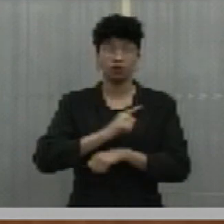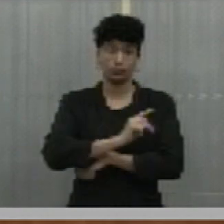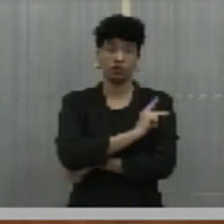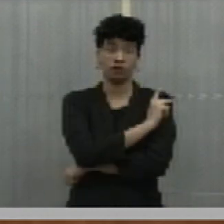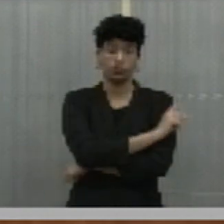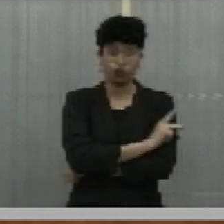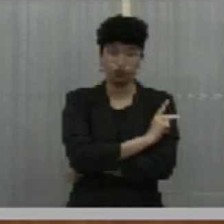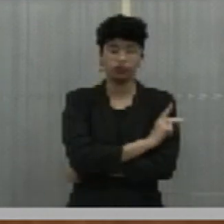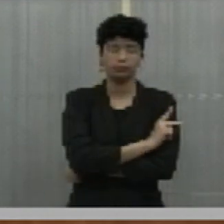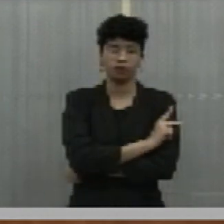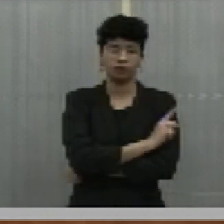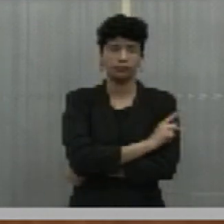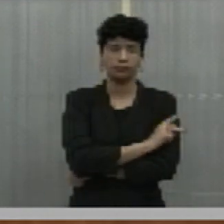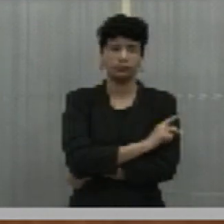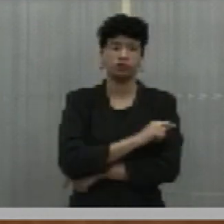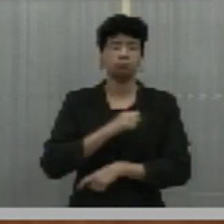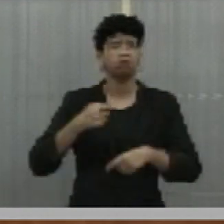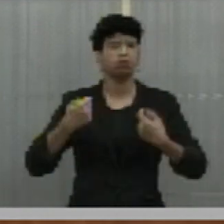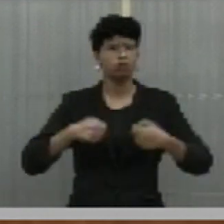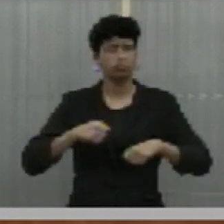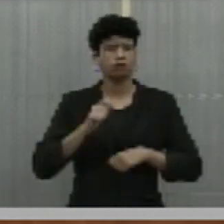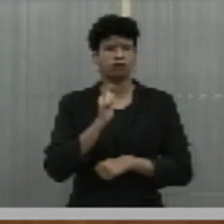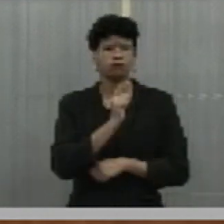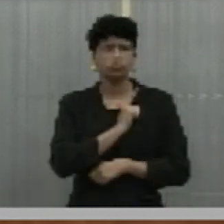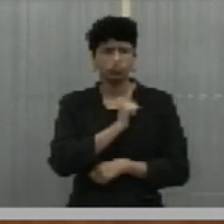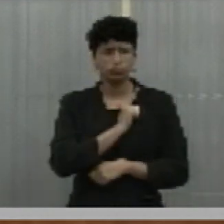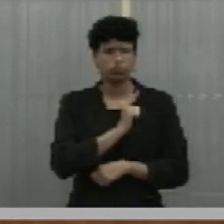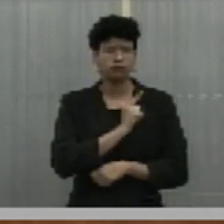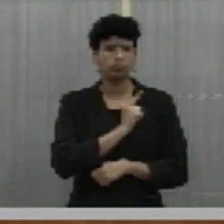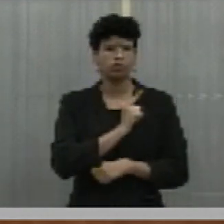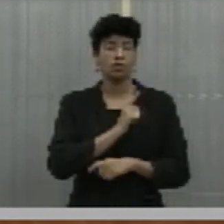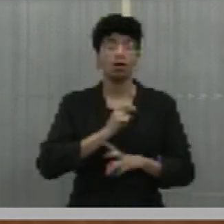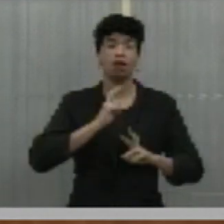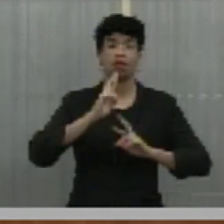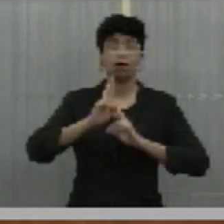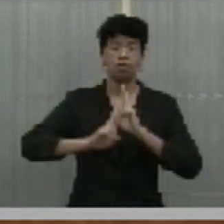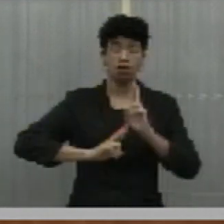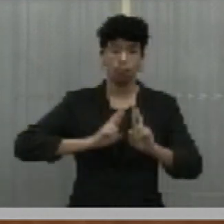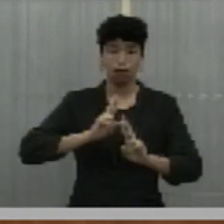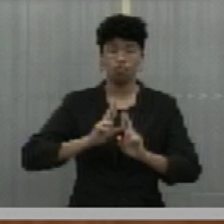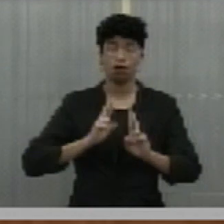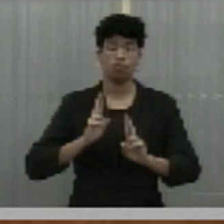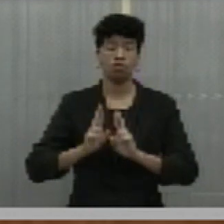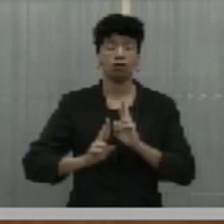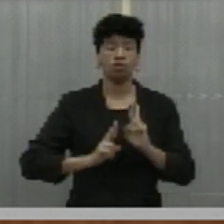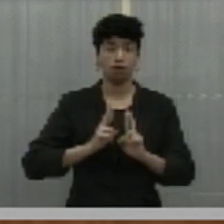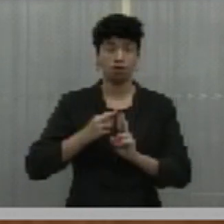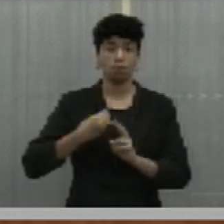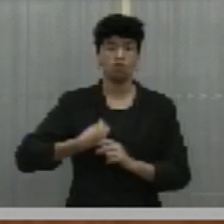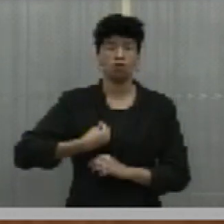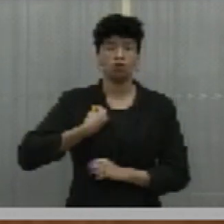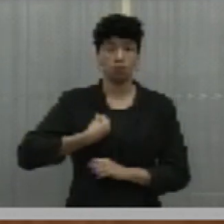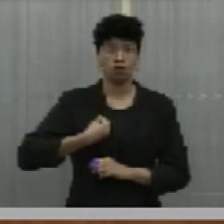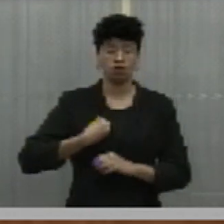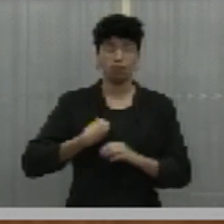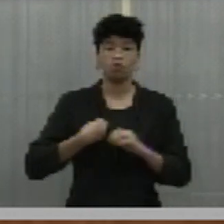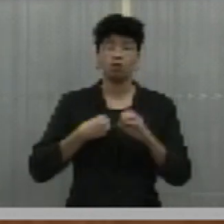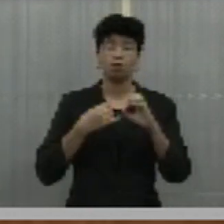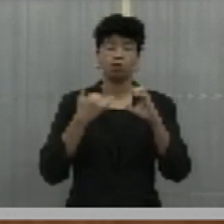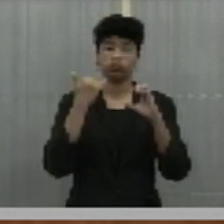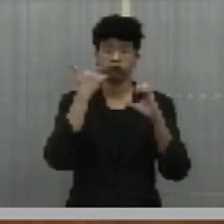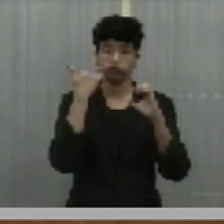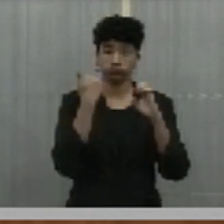nós precisamos ter esse relacionamento de convivência com a Equatorial.